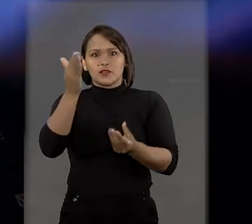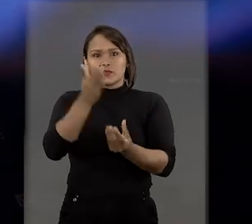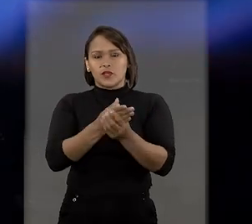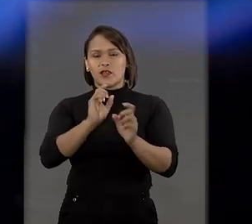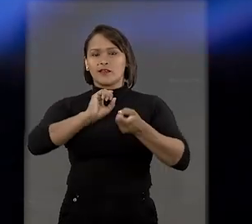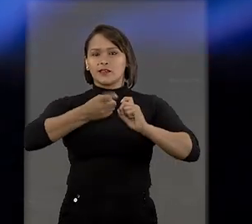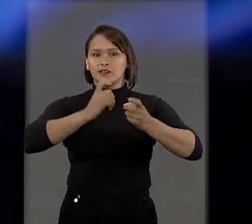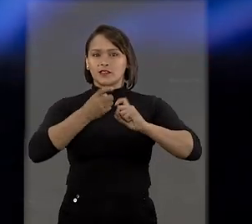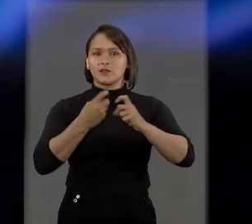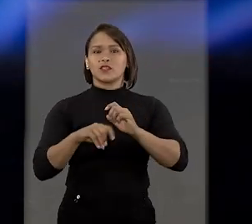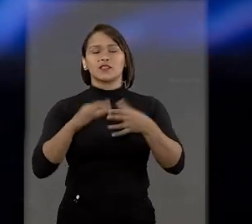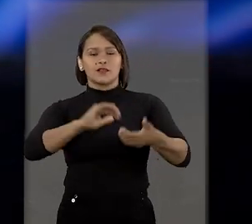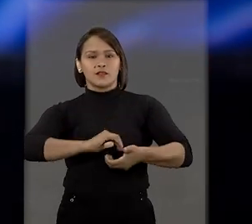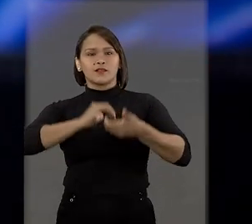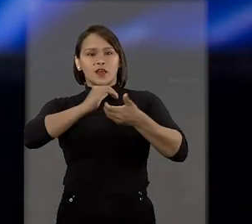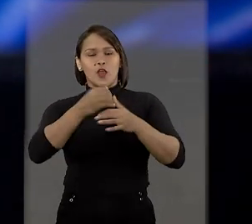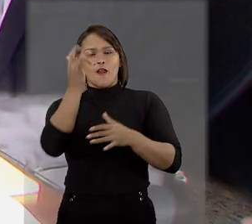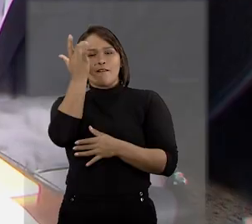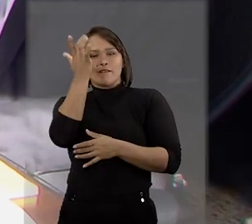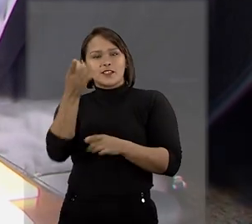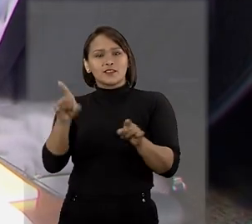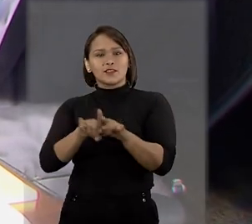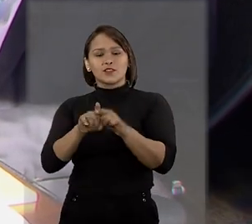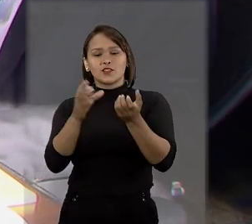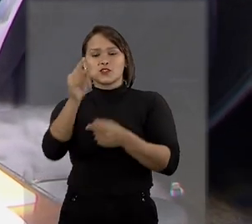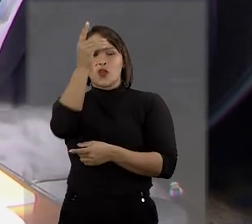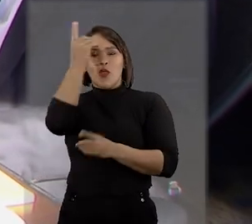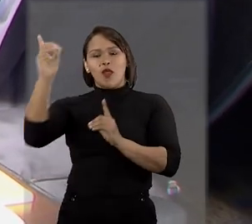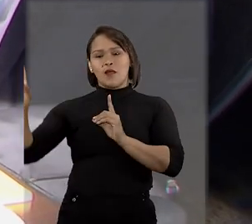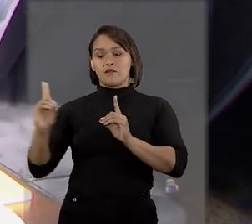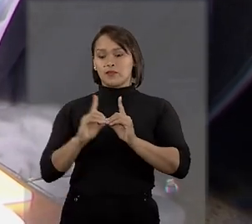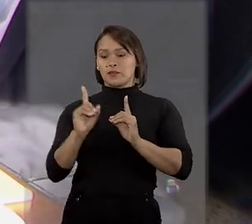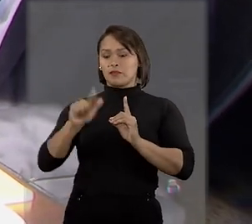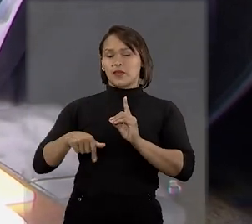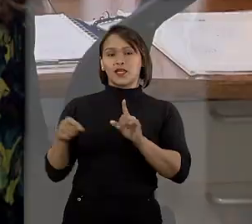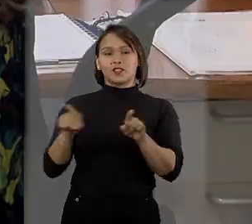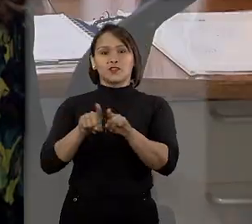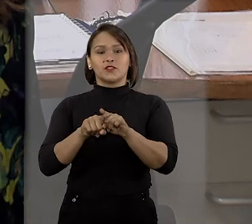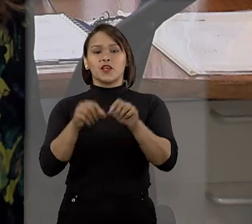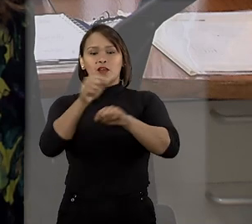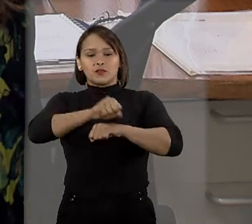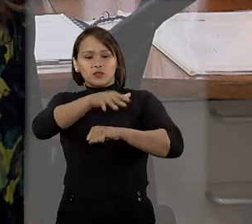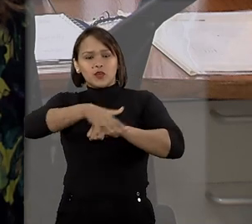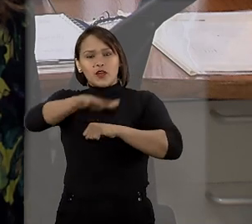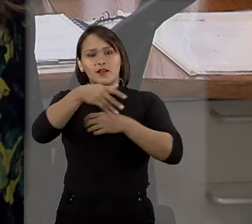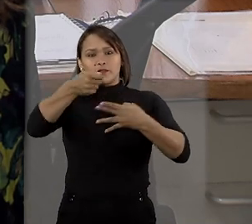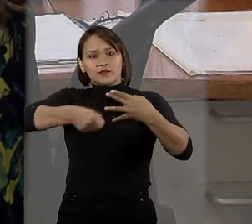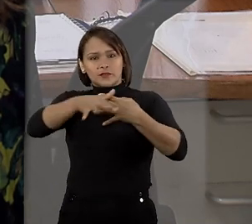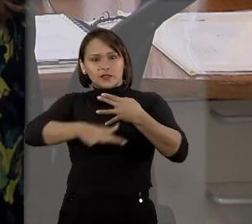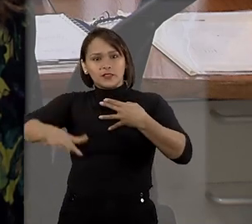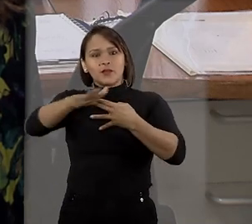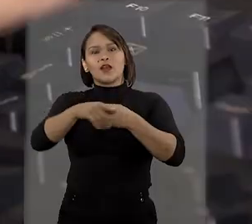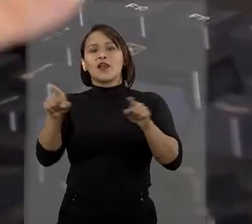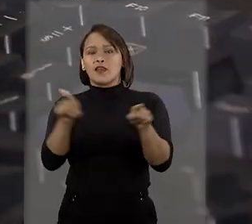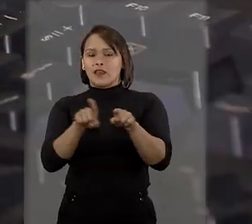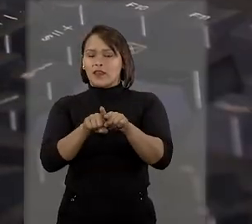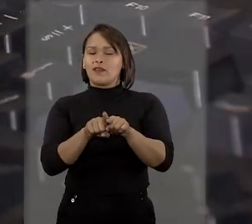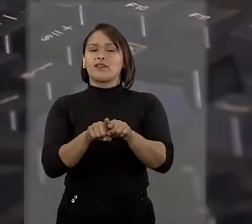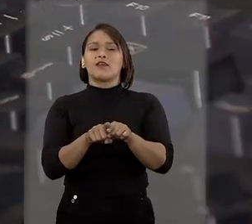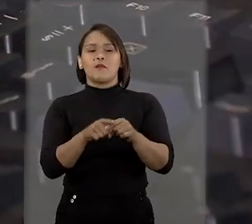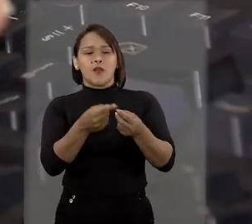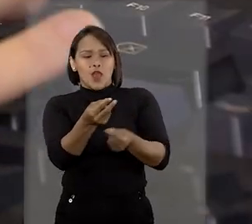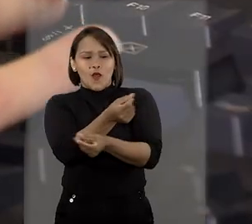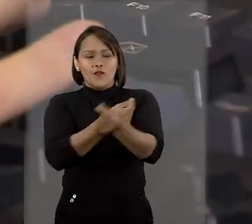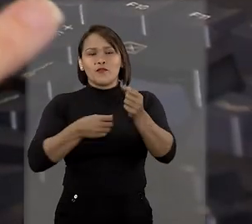processos e a administração da corte, facilitou o atendimento ao público, a divulgação da jurisprudência e a